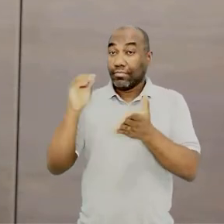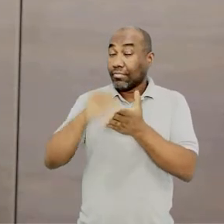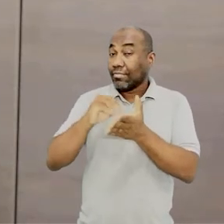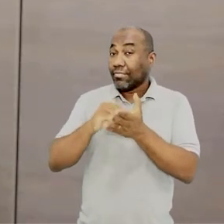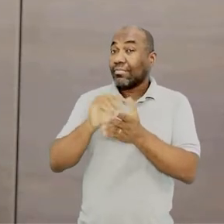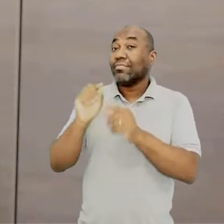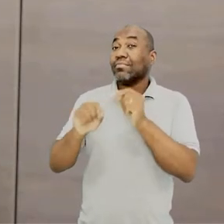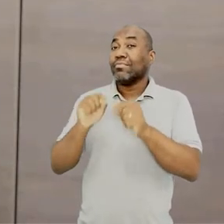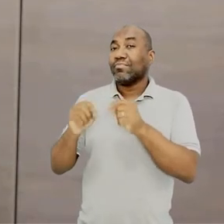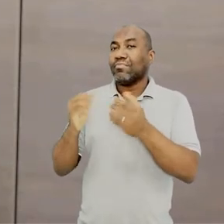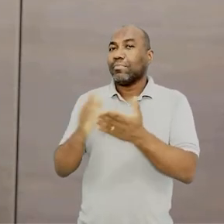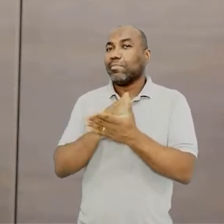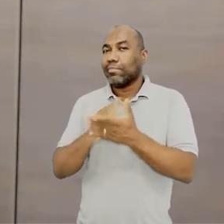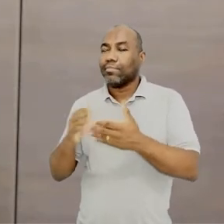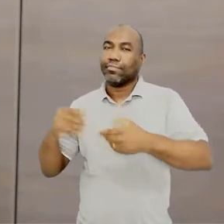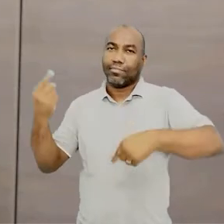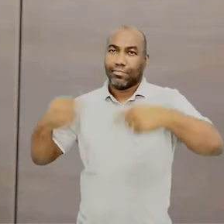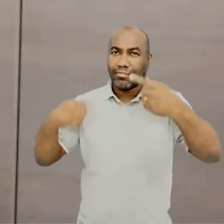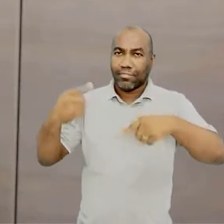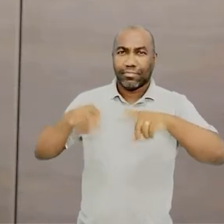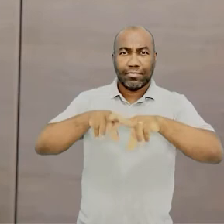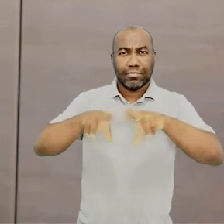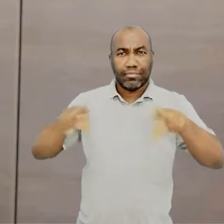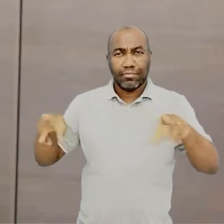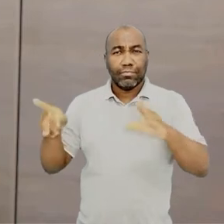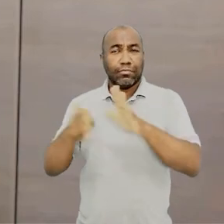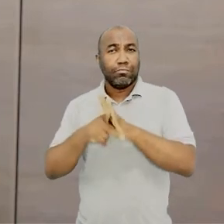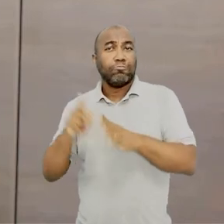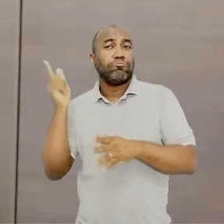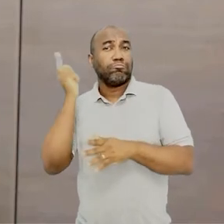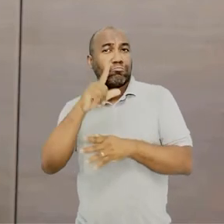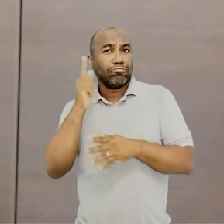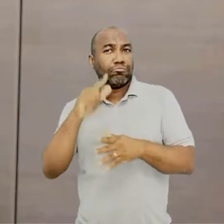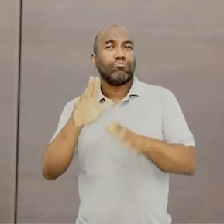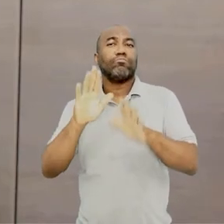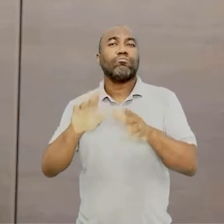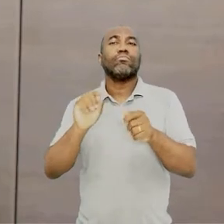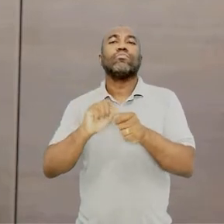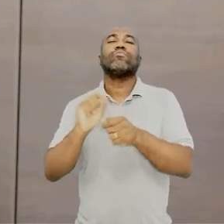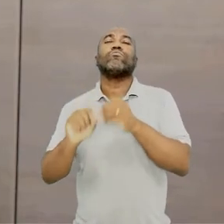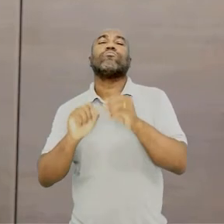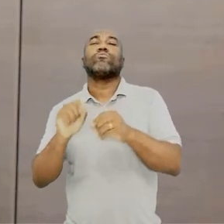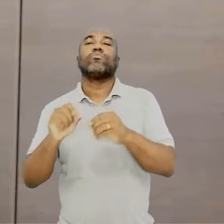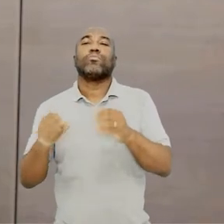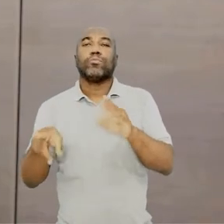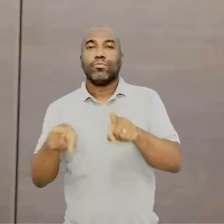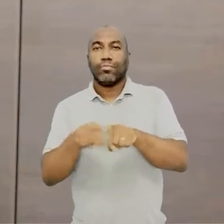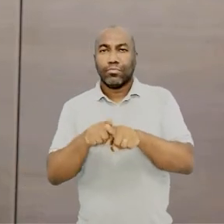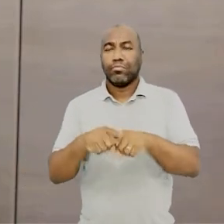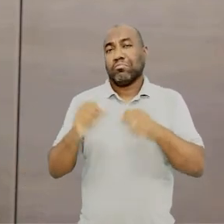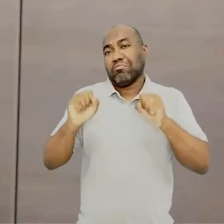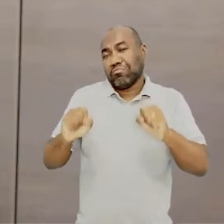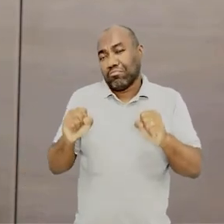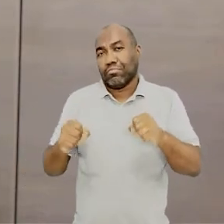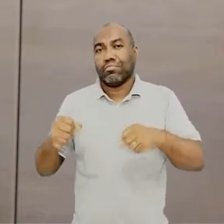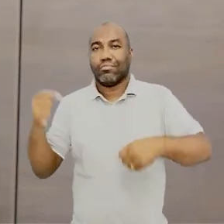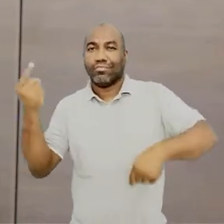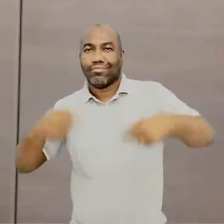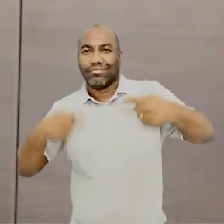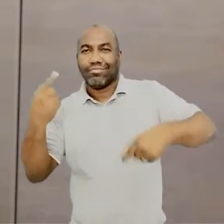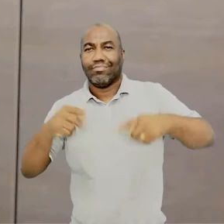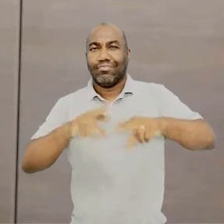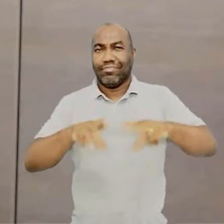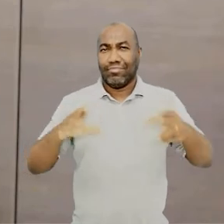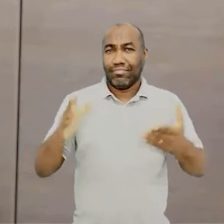simples, que mostra essa leveza. Mas você pode, inclusive, abrir um debate sobre racismo estrutural, tá?